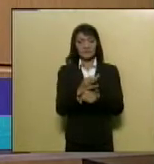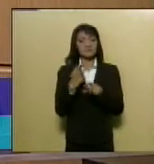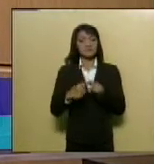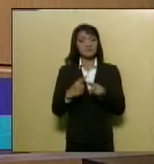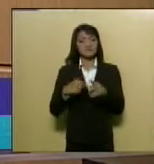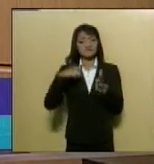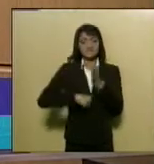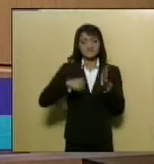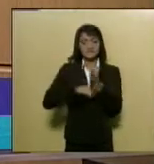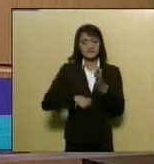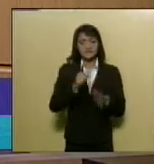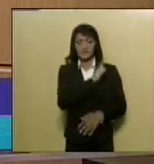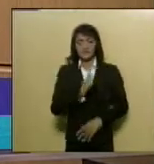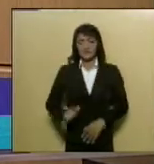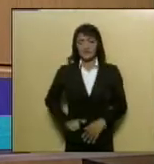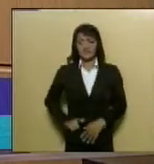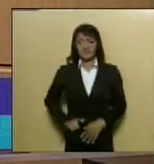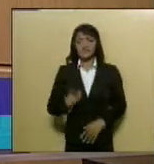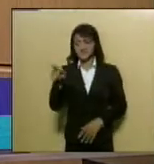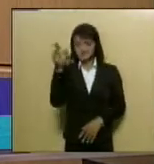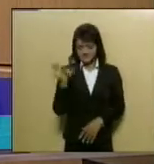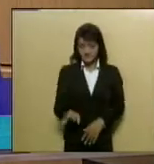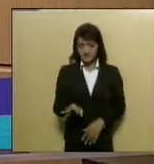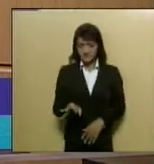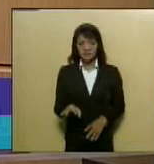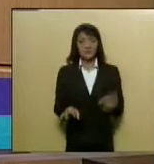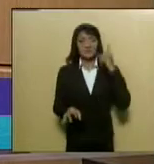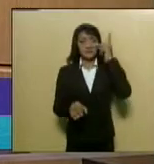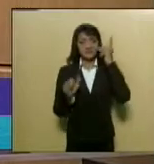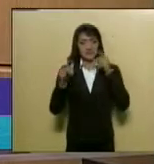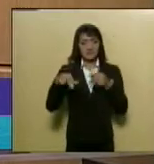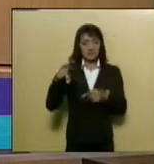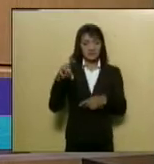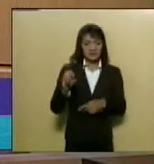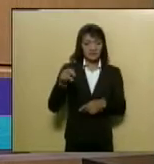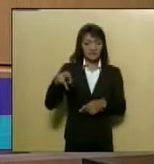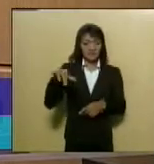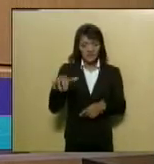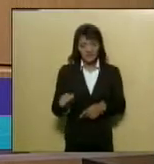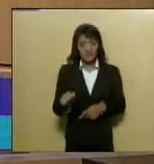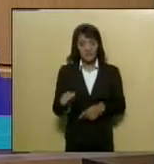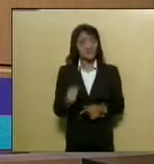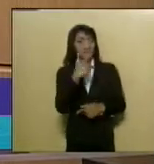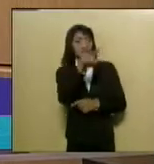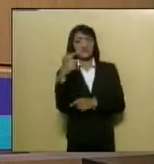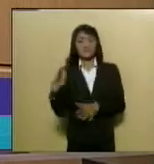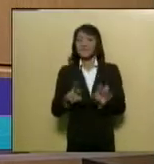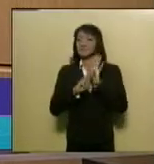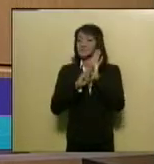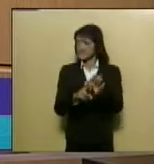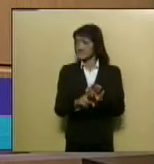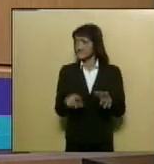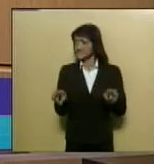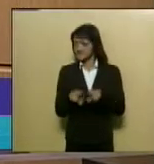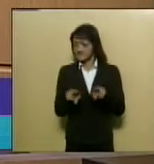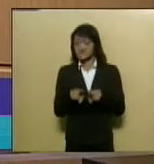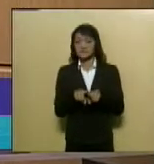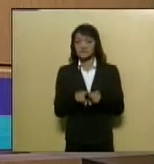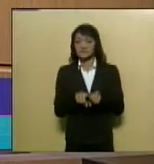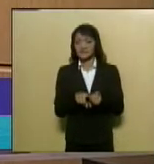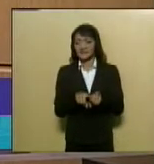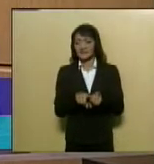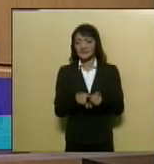reivindicações do governador que são corretas, do deputado André Moura que são corretas, de outros representantes federais, são também